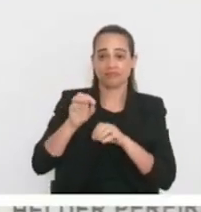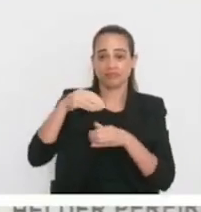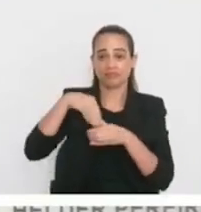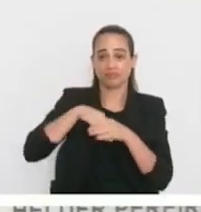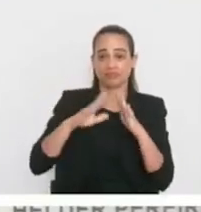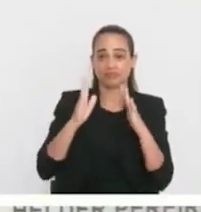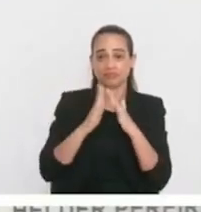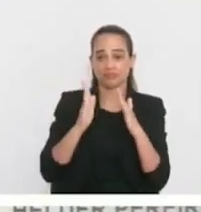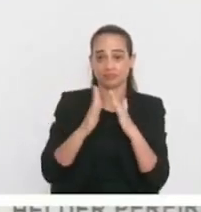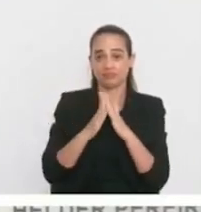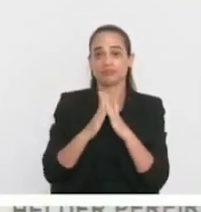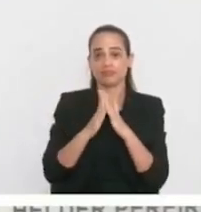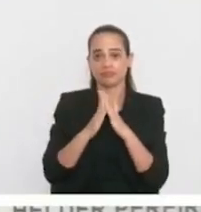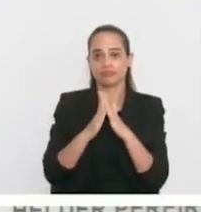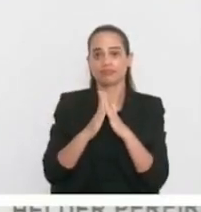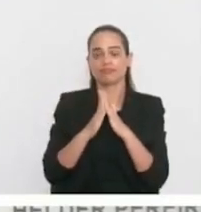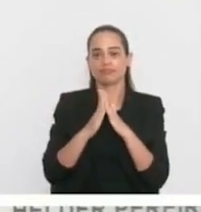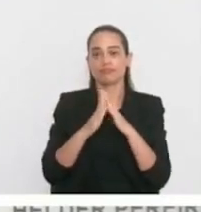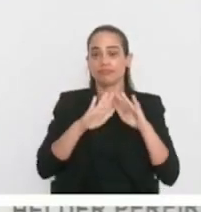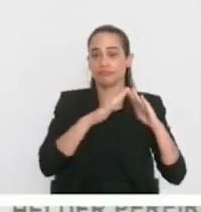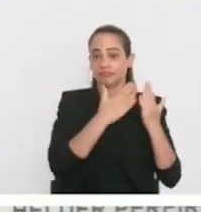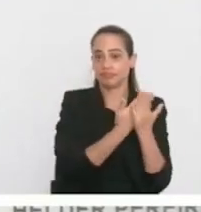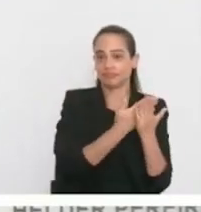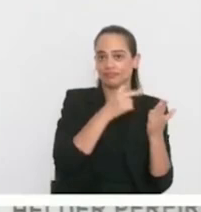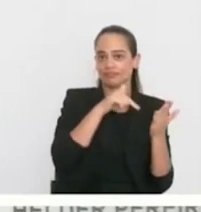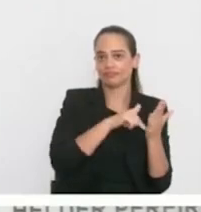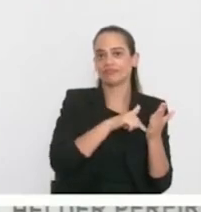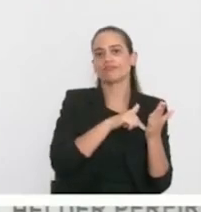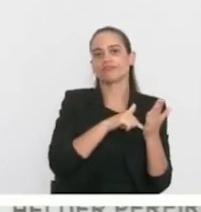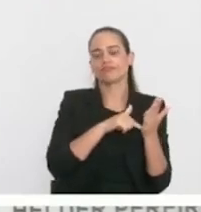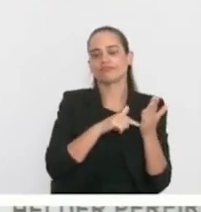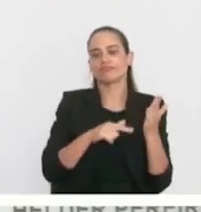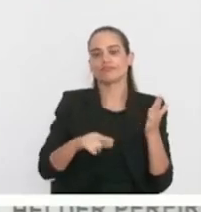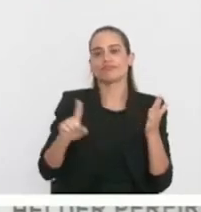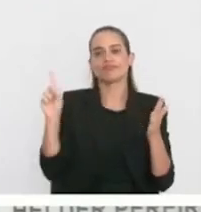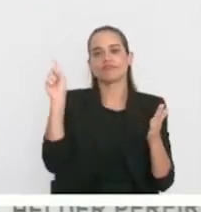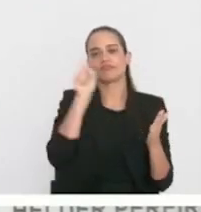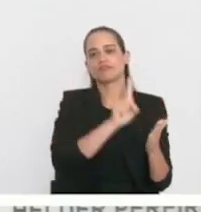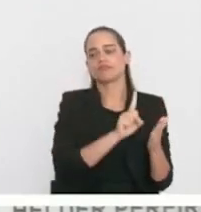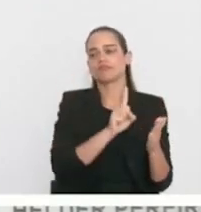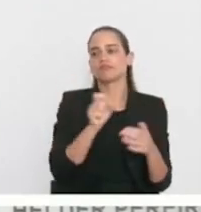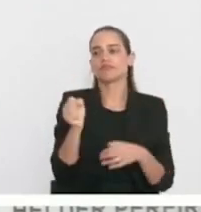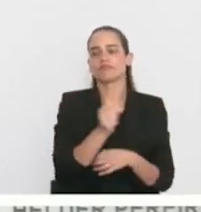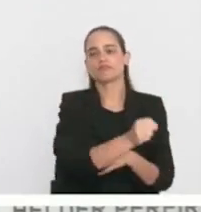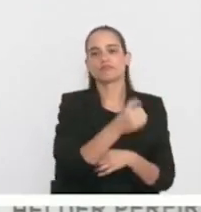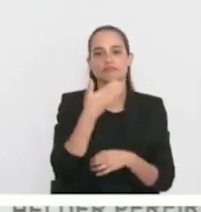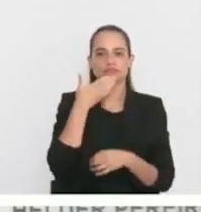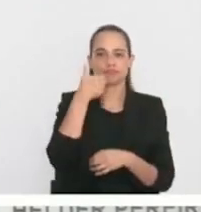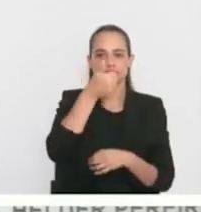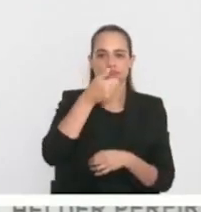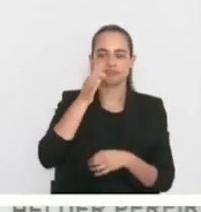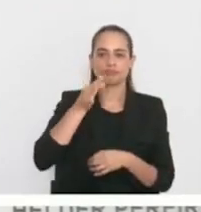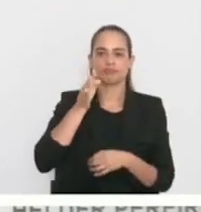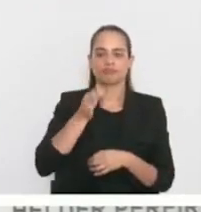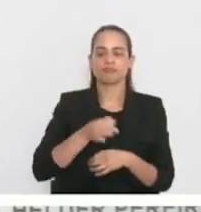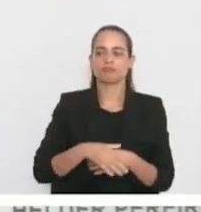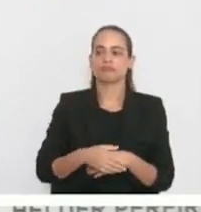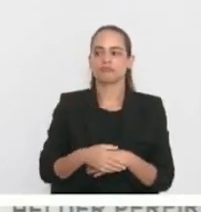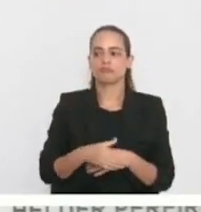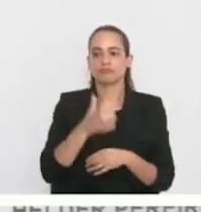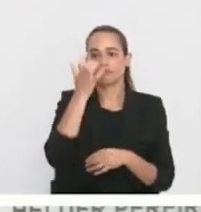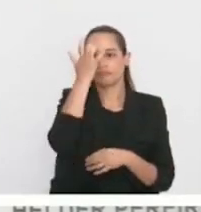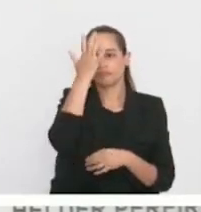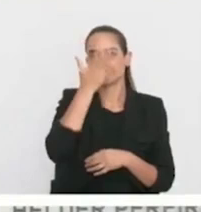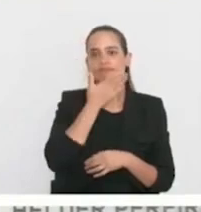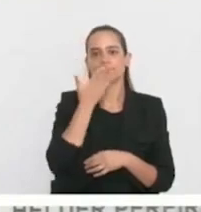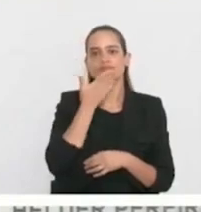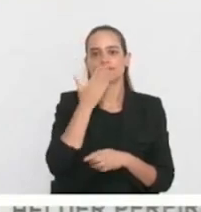já chega a mais de 50%, um caminho andado aí nas escolas, facilitando aí o trabalho dos